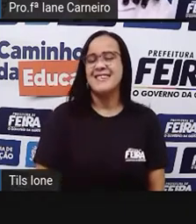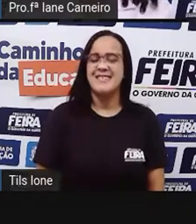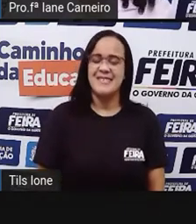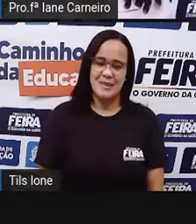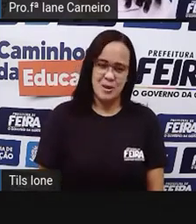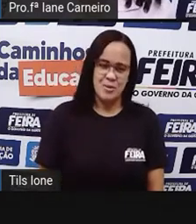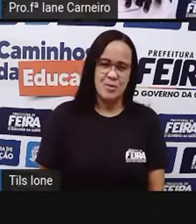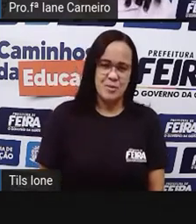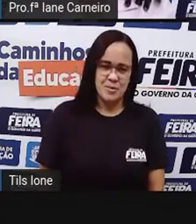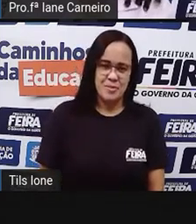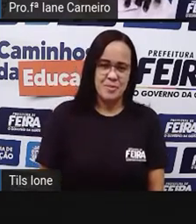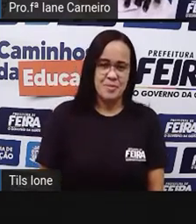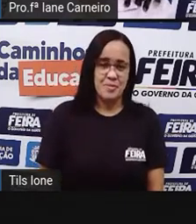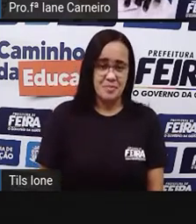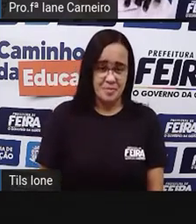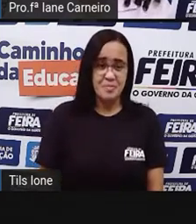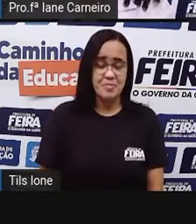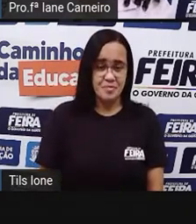Vamos lá para o próximo.